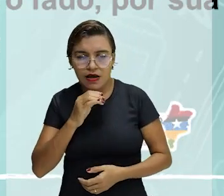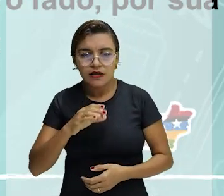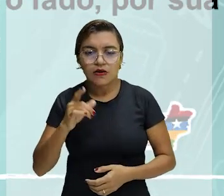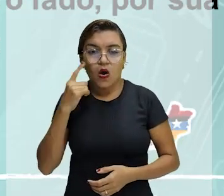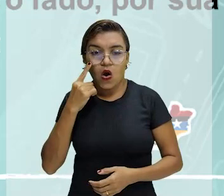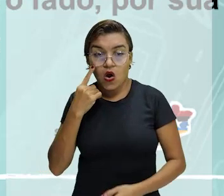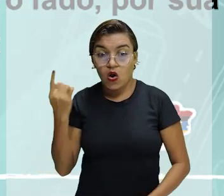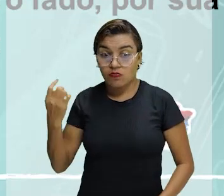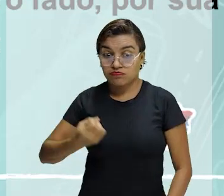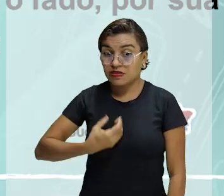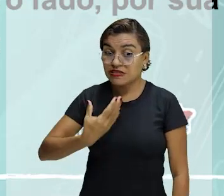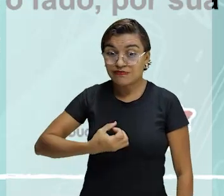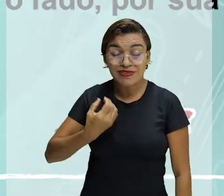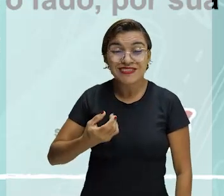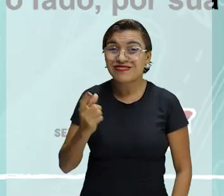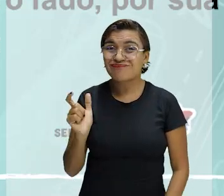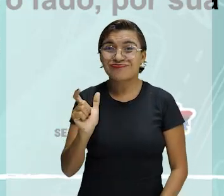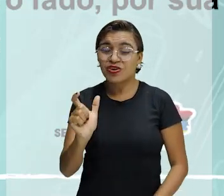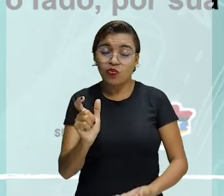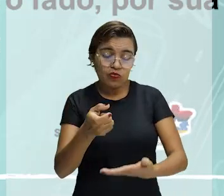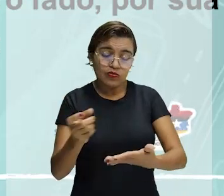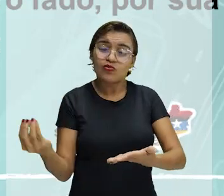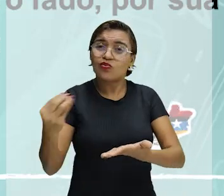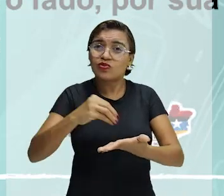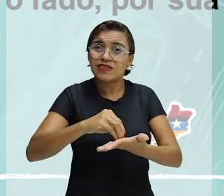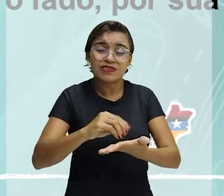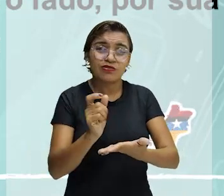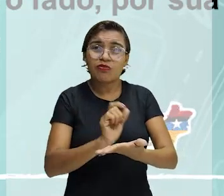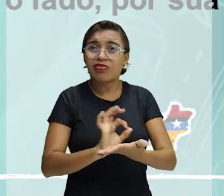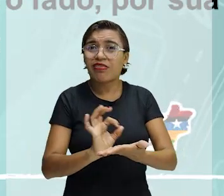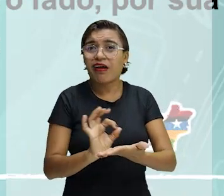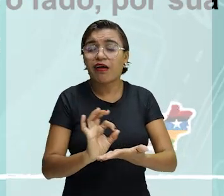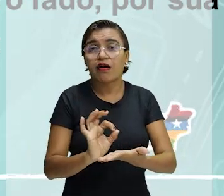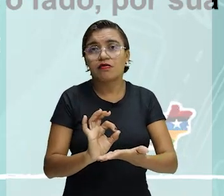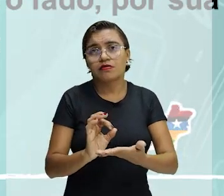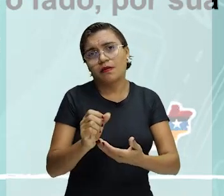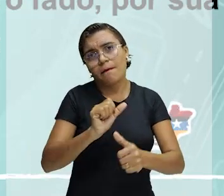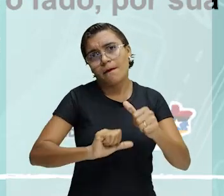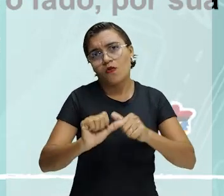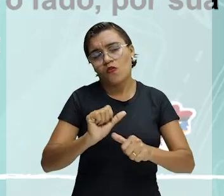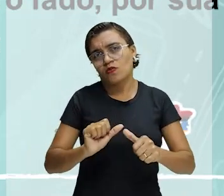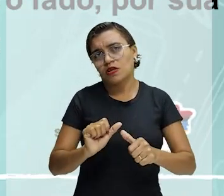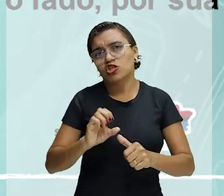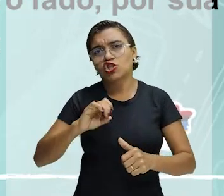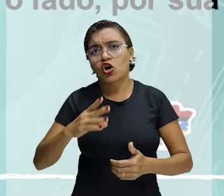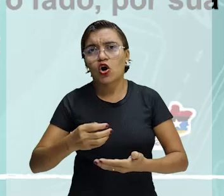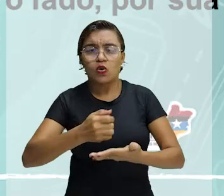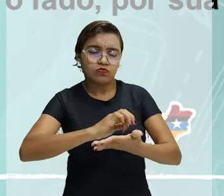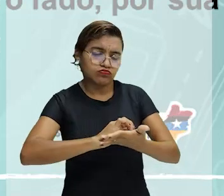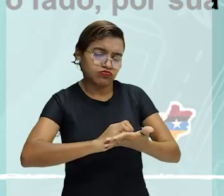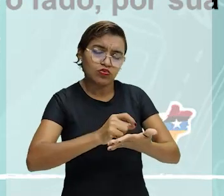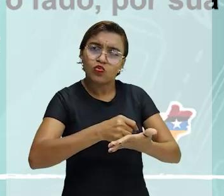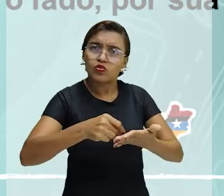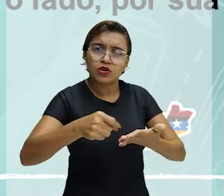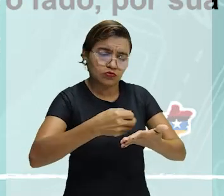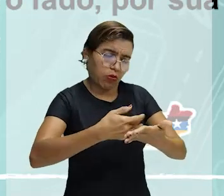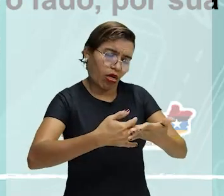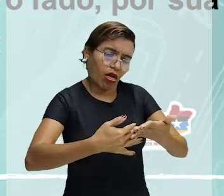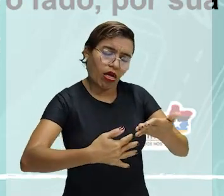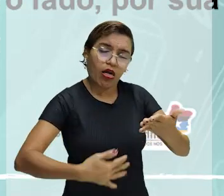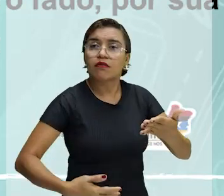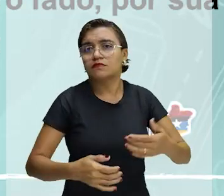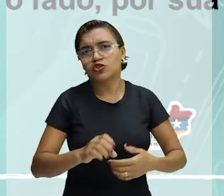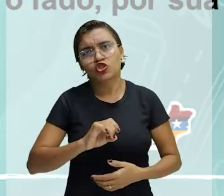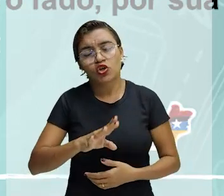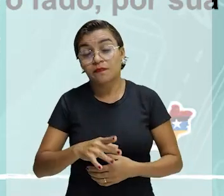expressões que não acrescentam nada ao texto, servindo tão somente para prolongar o discurso, como também para torná-lo prolixo.